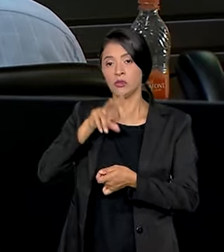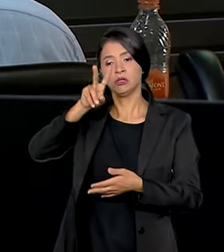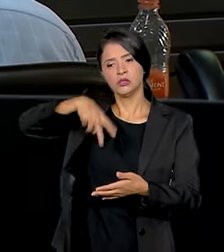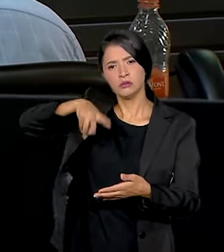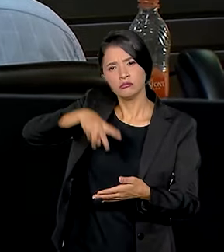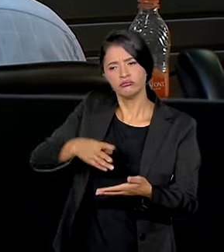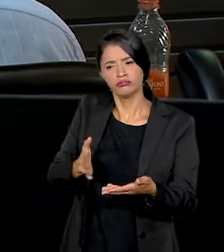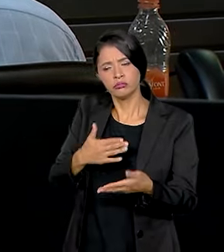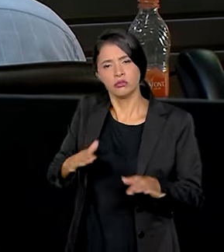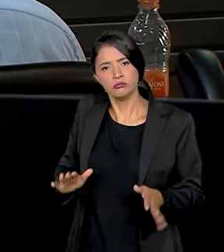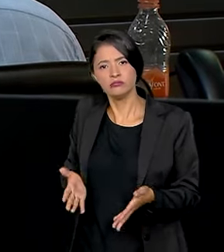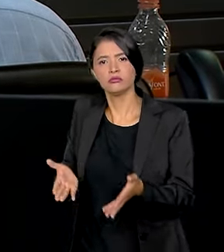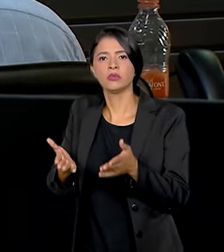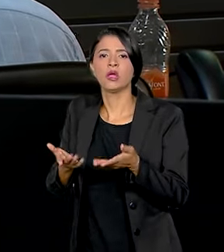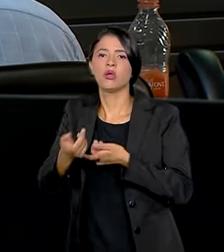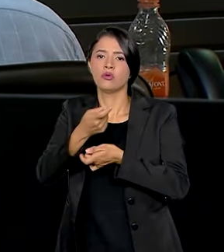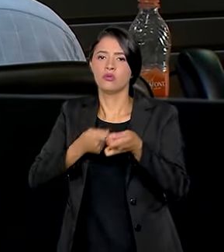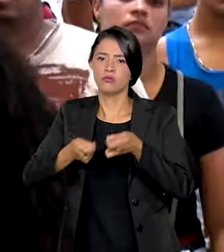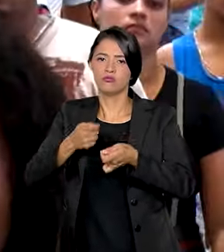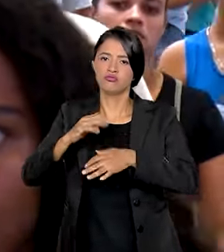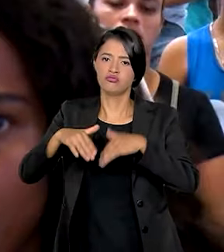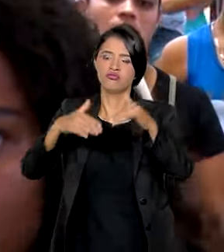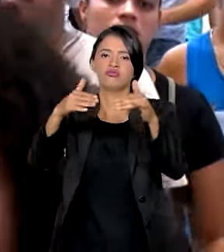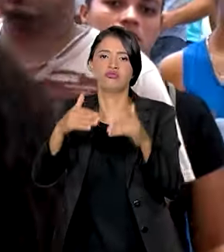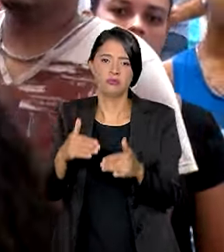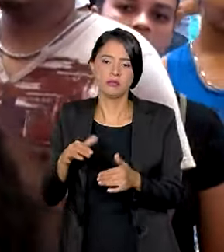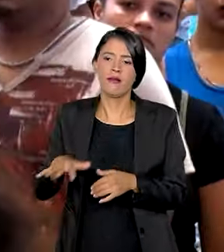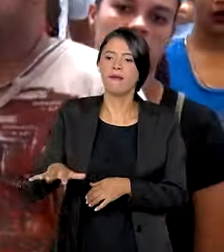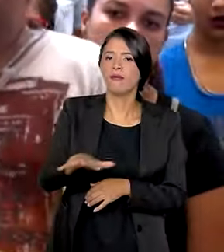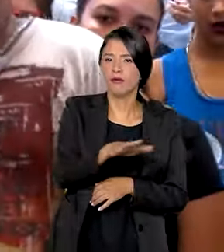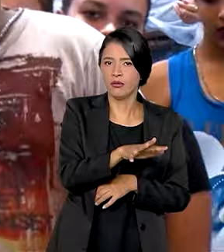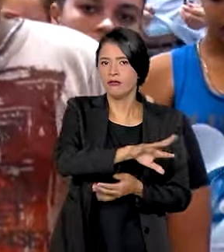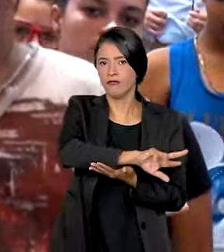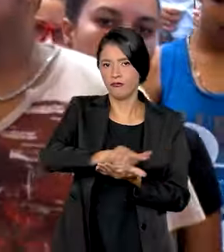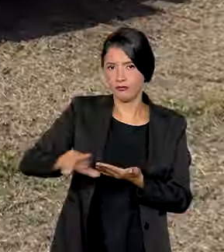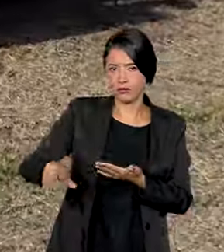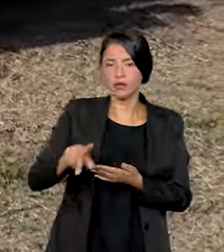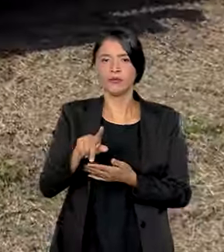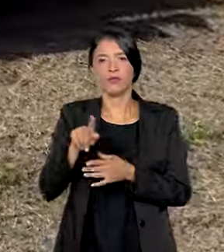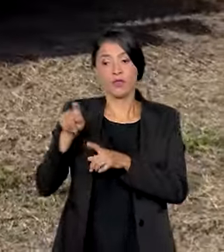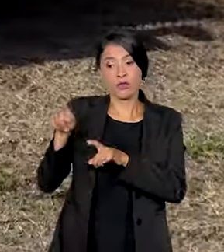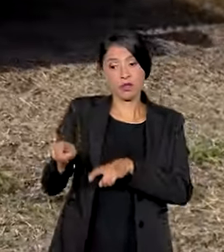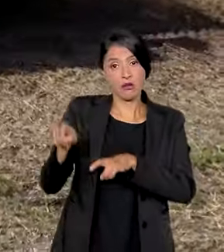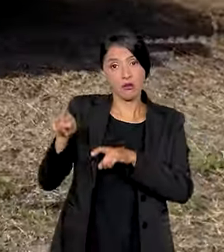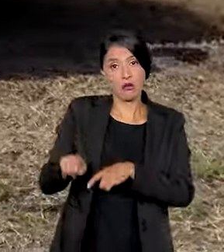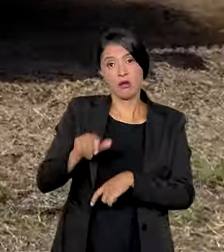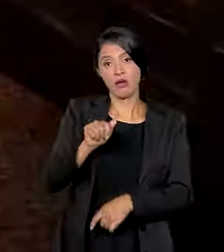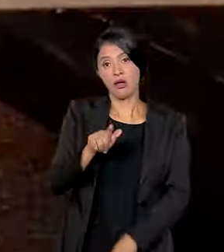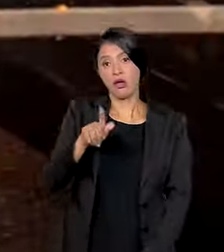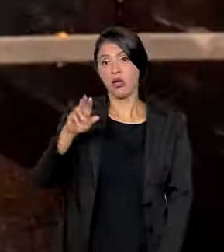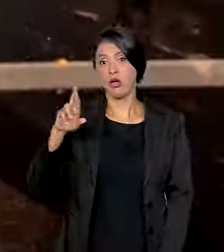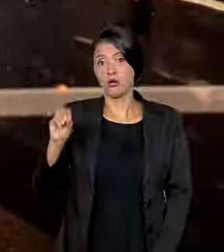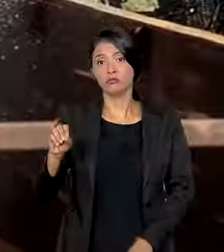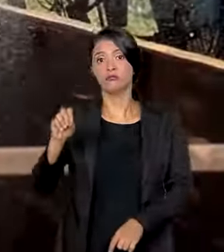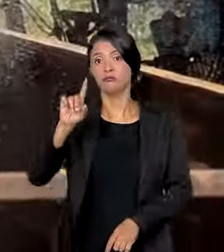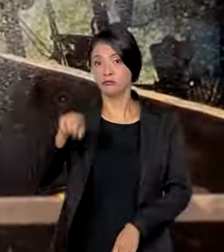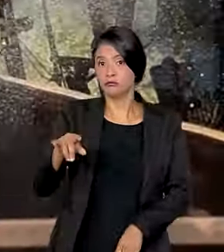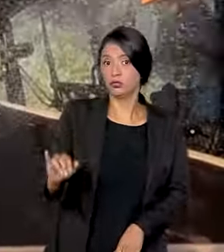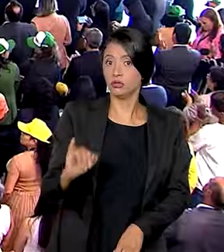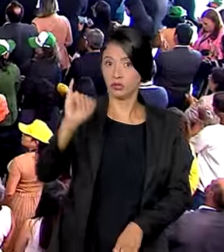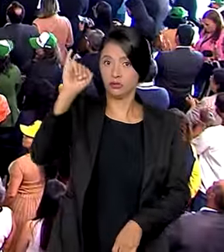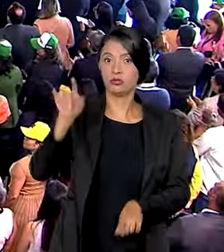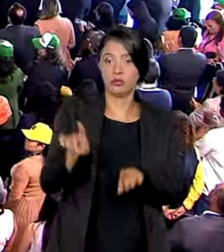debruçada em medidas para estimular o crescimento do país em todos os setores, o agro foi um parceiro fundamental nesse